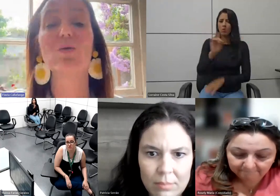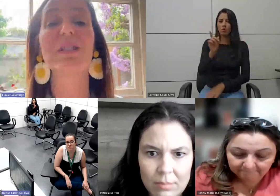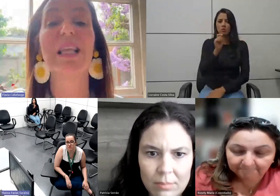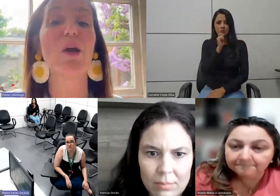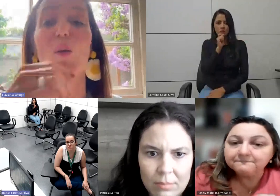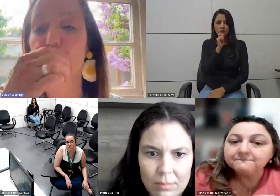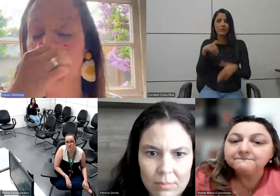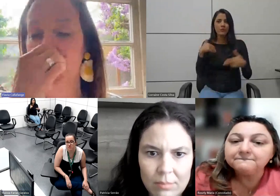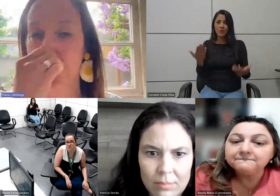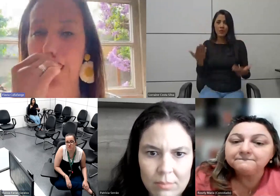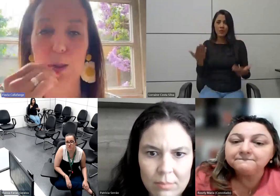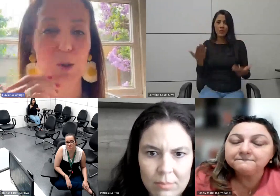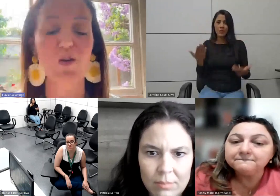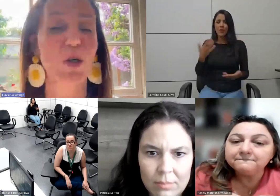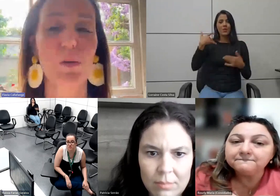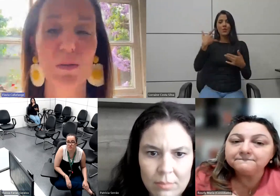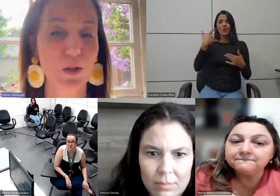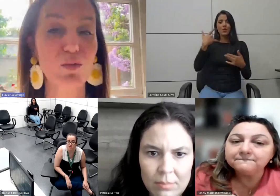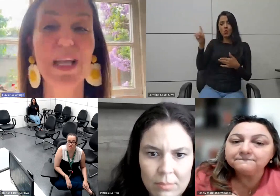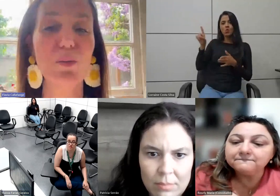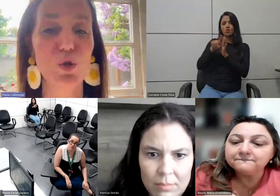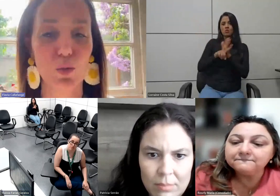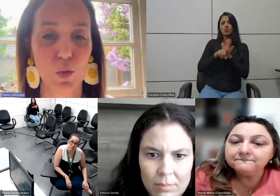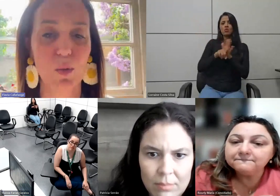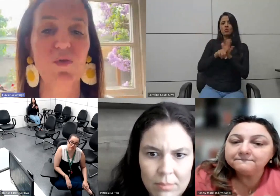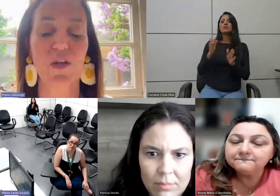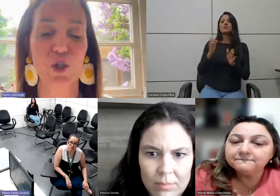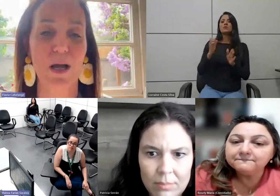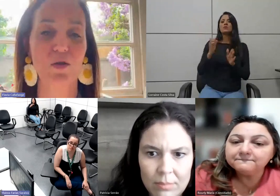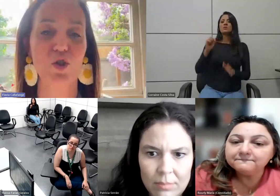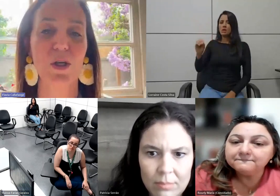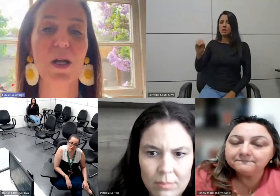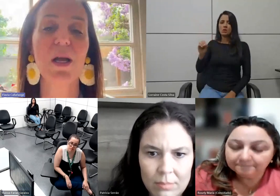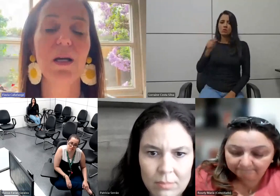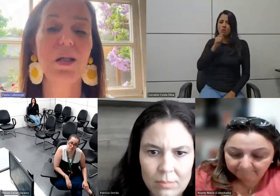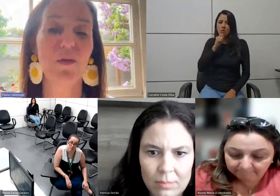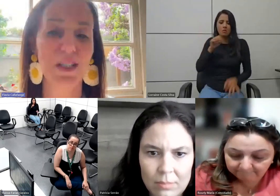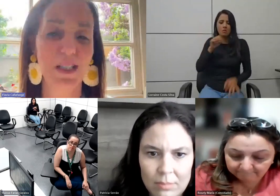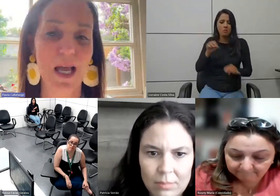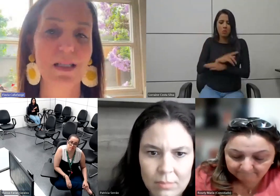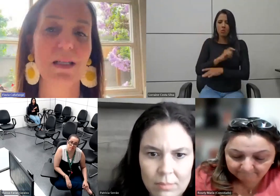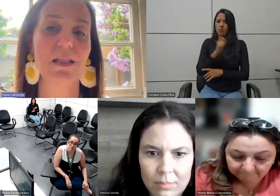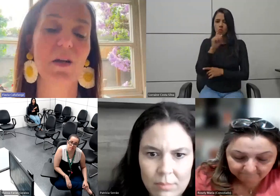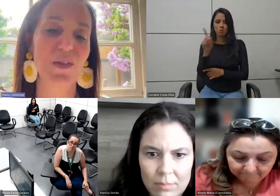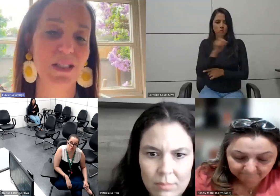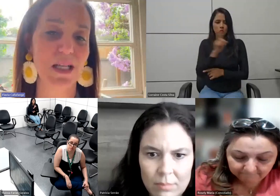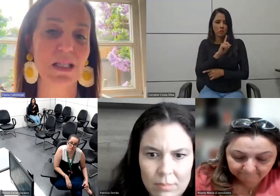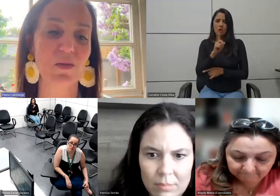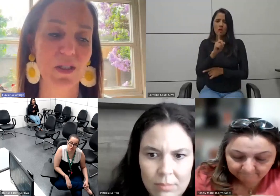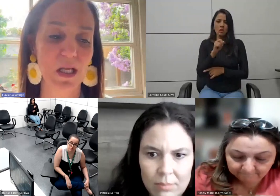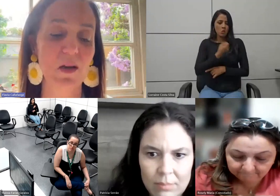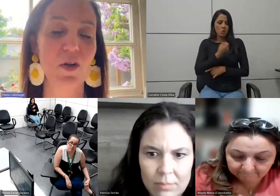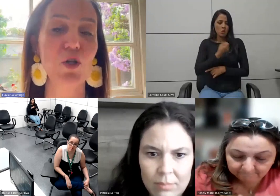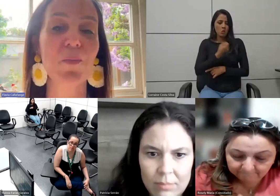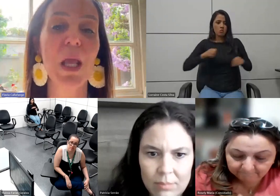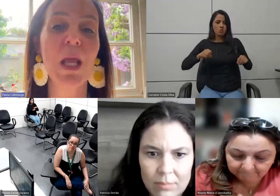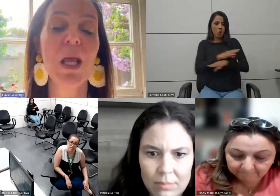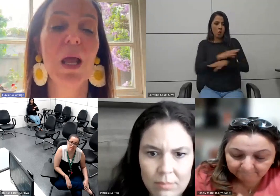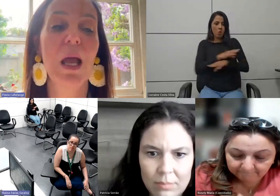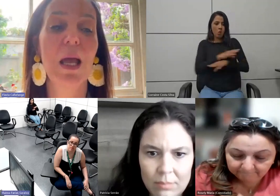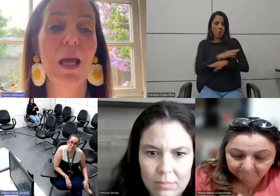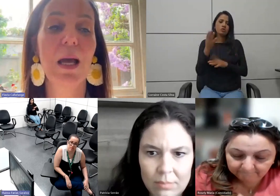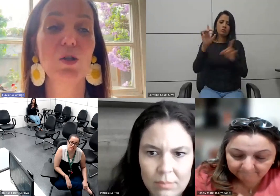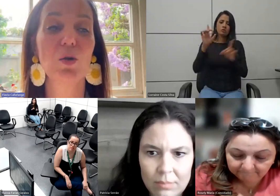eu não tenho o último censo eu acho que não temos um número fechado de deficiências e deficiências invisíveis